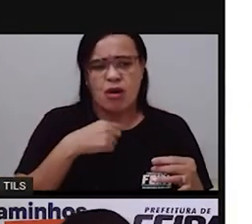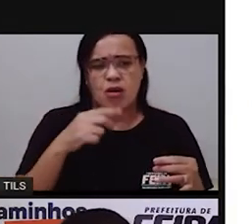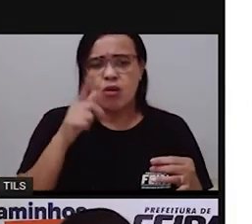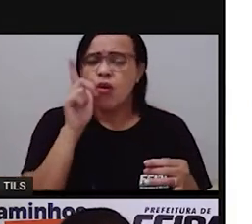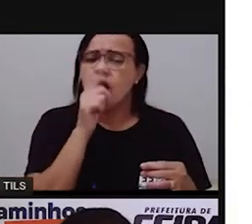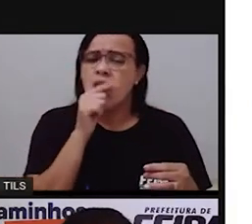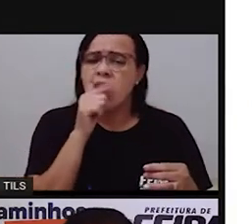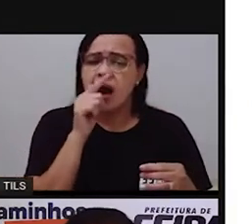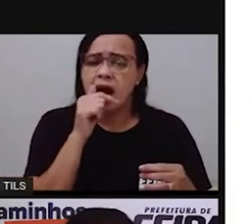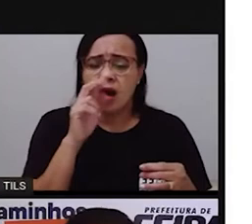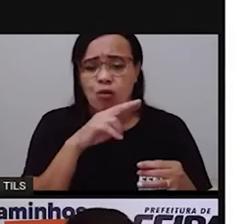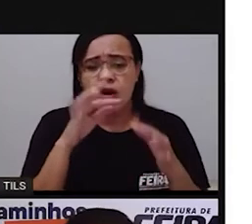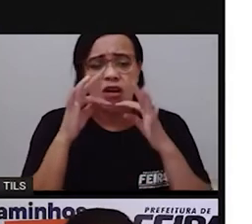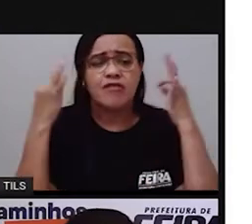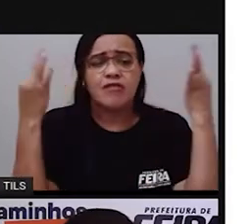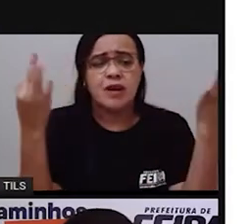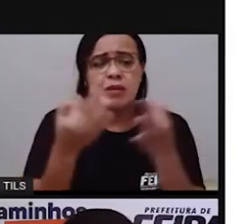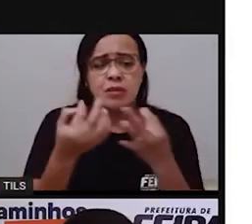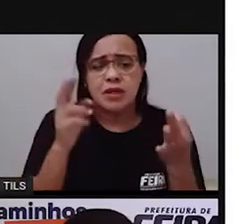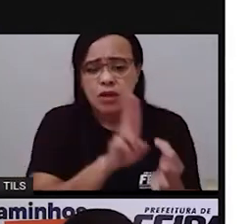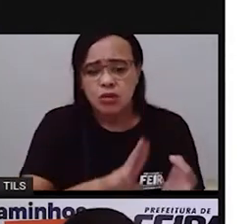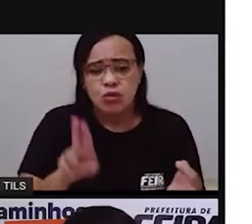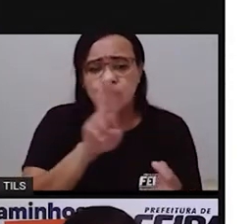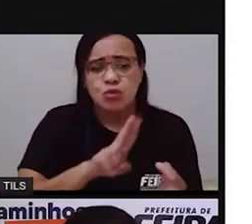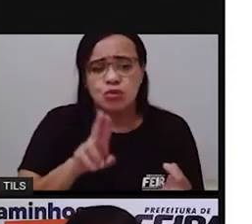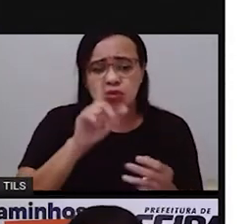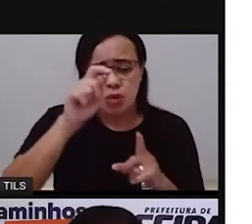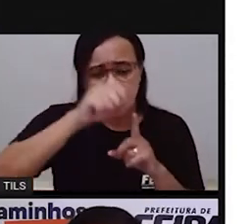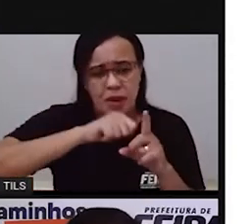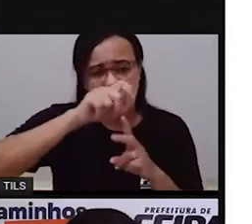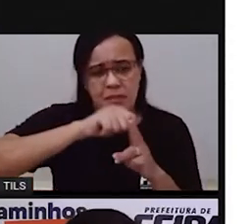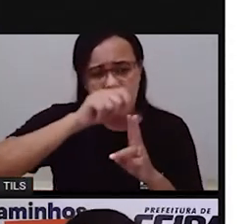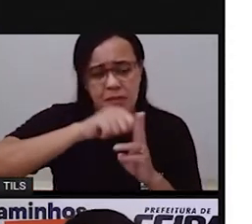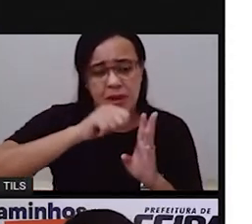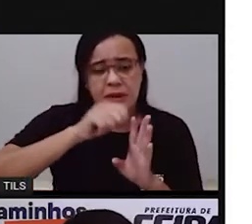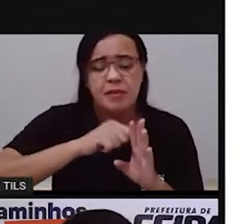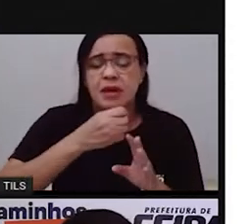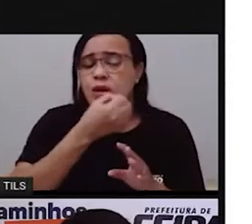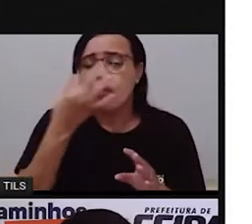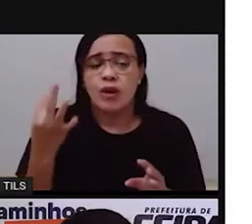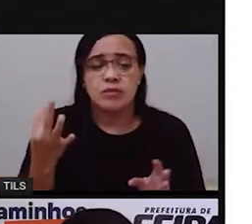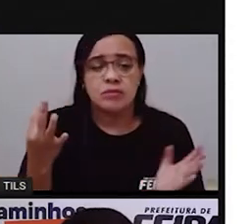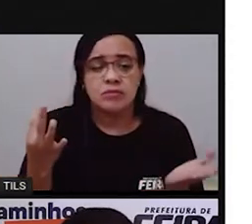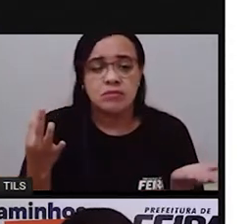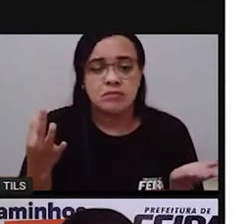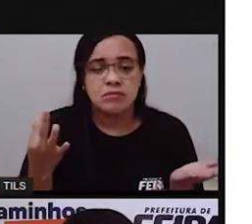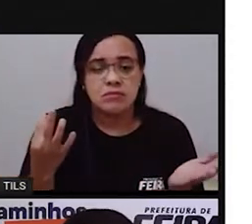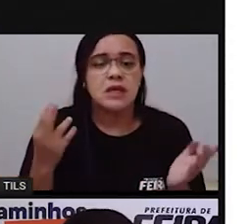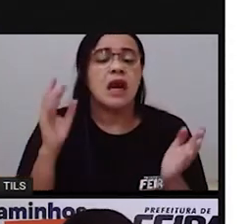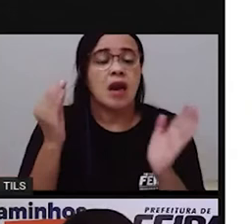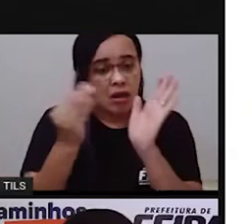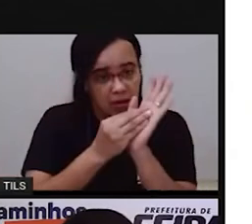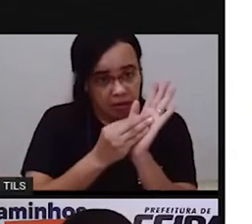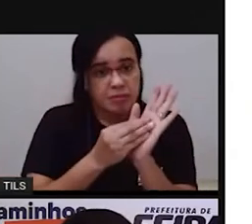família consumiu de água naquele mês nesse espaço aqui tá vendo